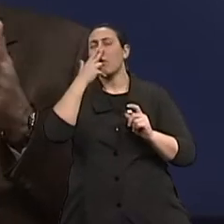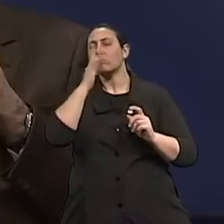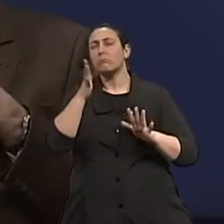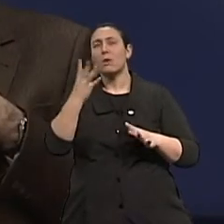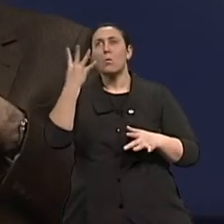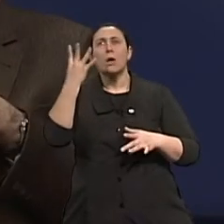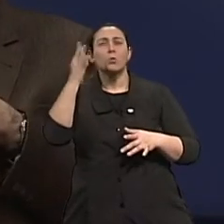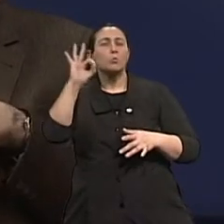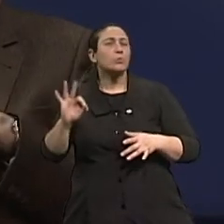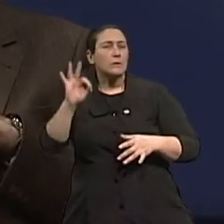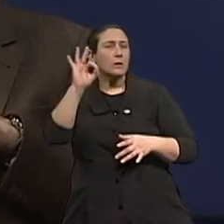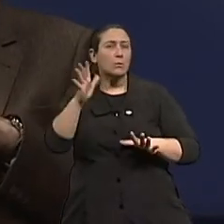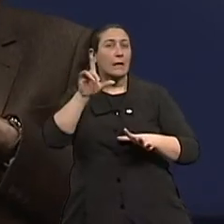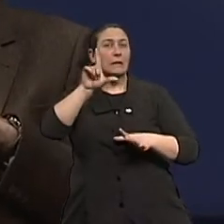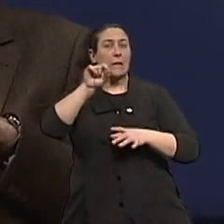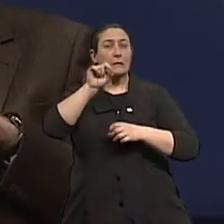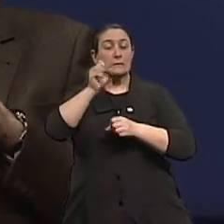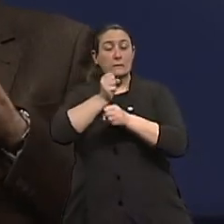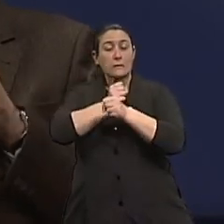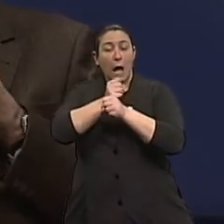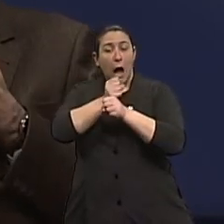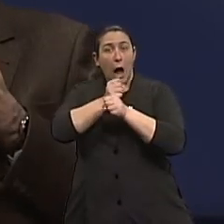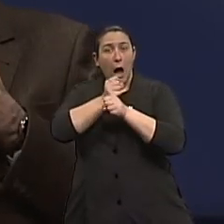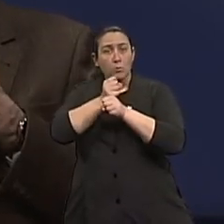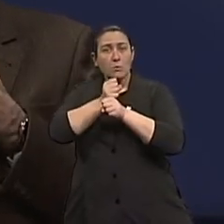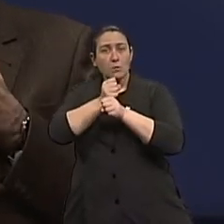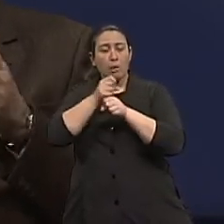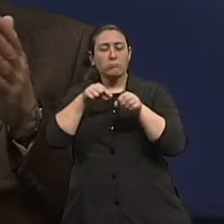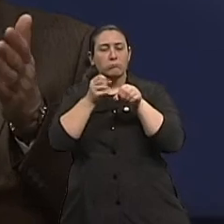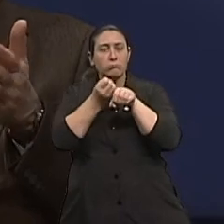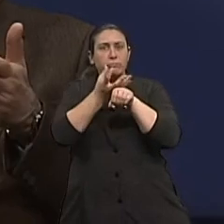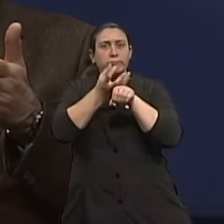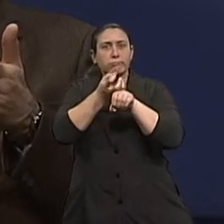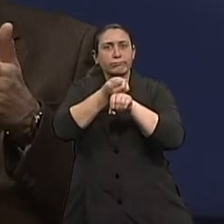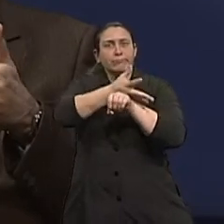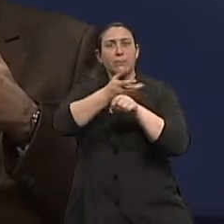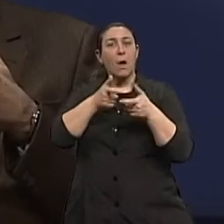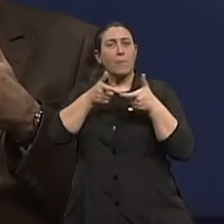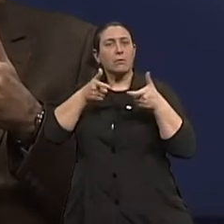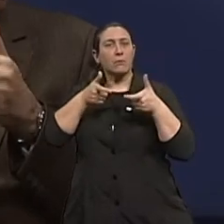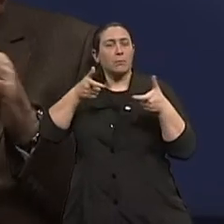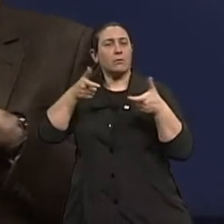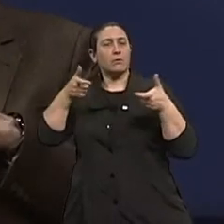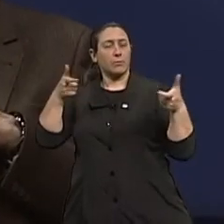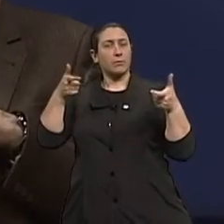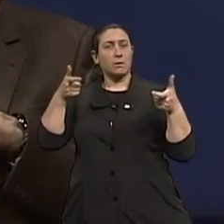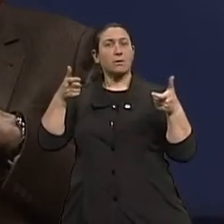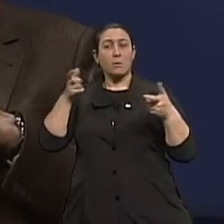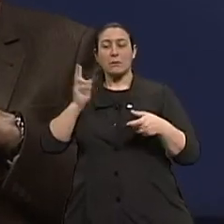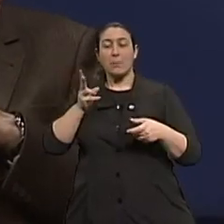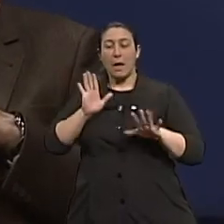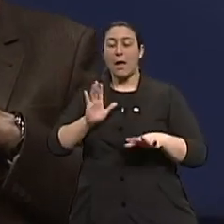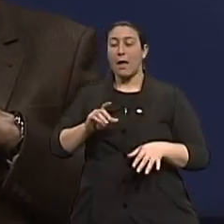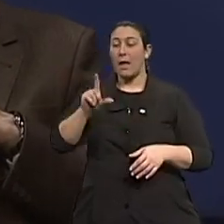% a cada 10 anos de aumento. Então, nós vamos, melhor, nós vamos duplicando a cada década